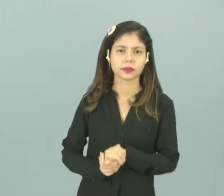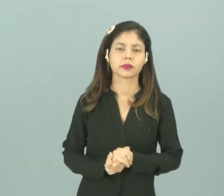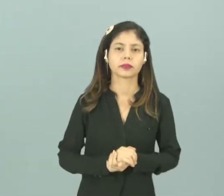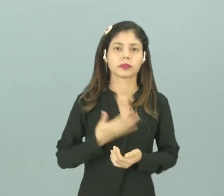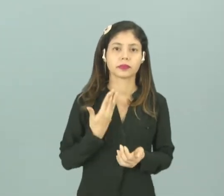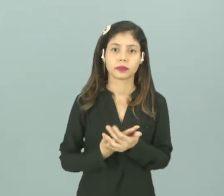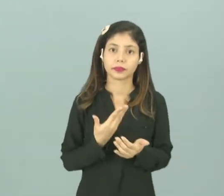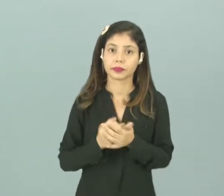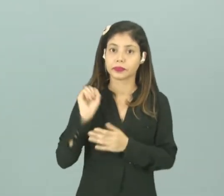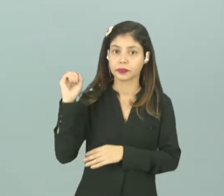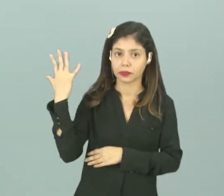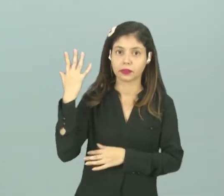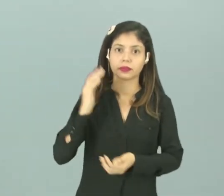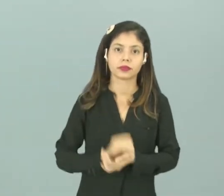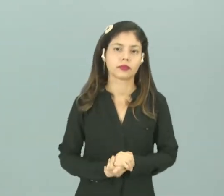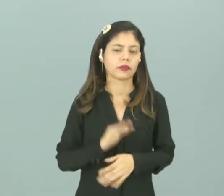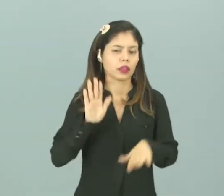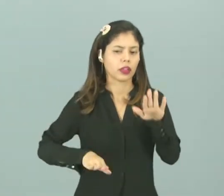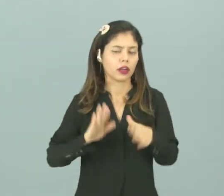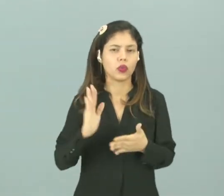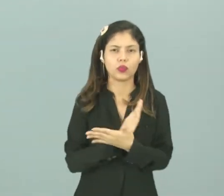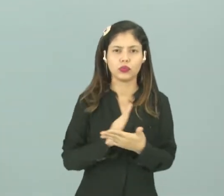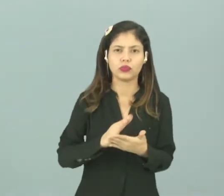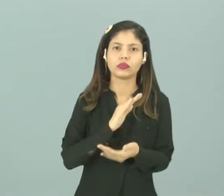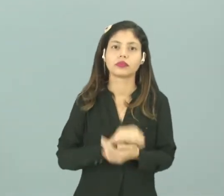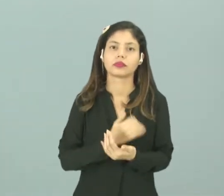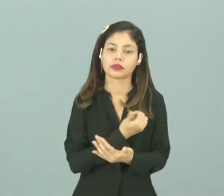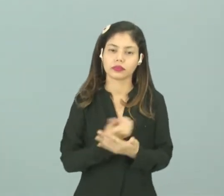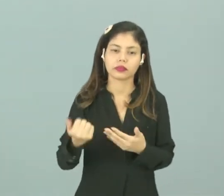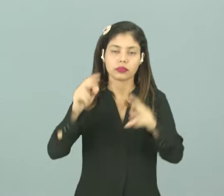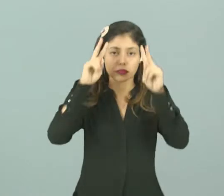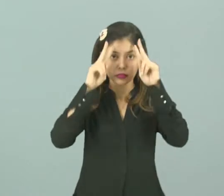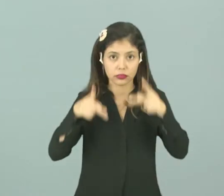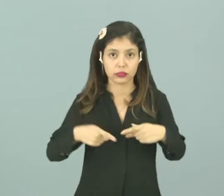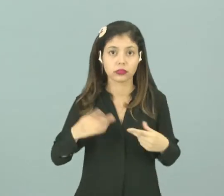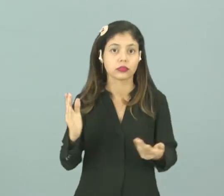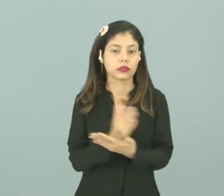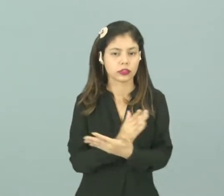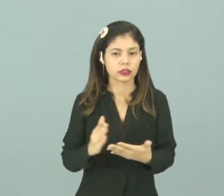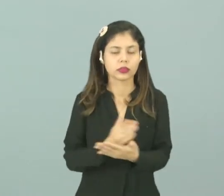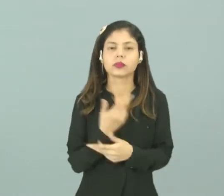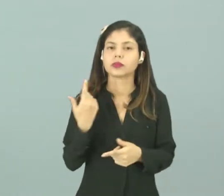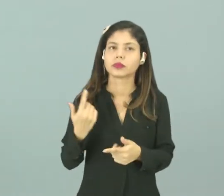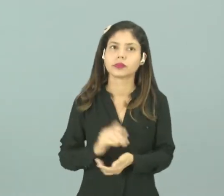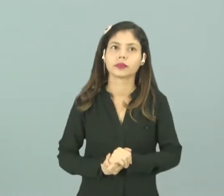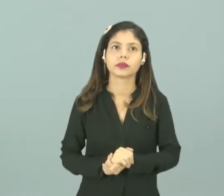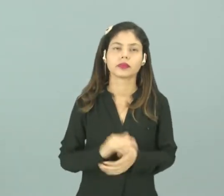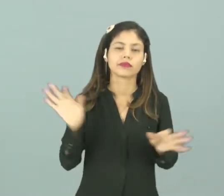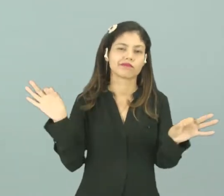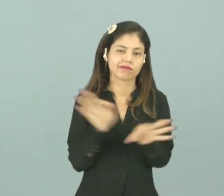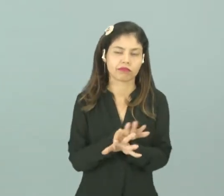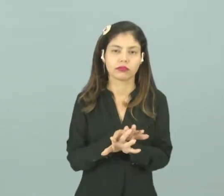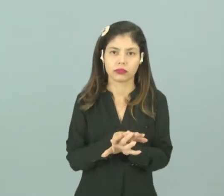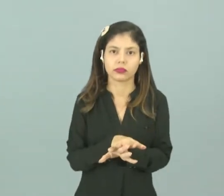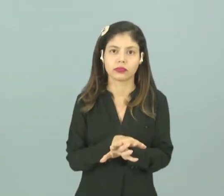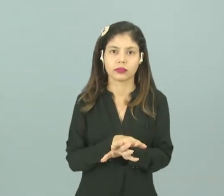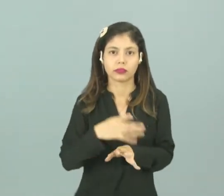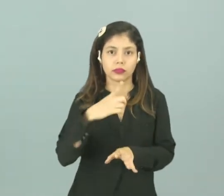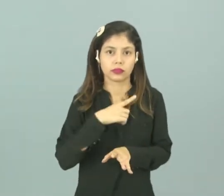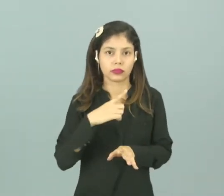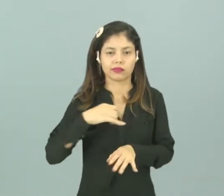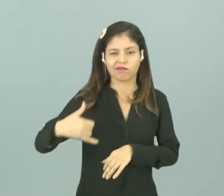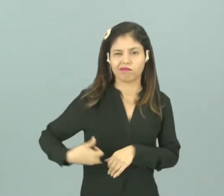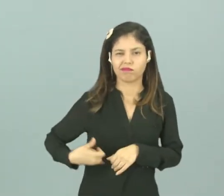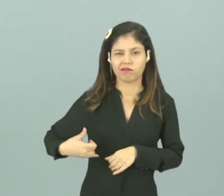forma. Só que a gente sabe que devido a algumas ações humanas, devidas a algumas interferências, acaba que estamos sofrendo algumas